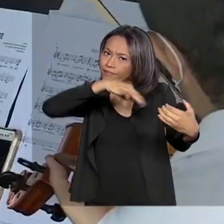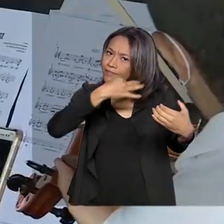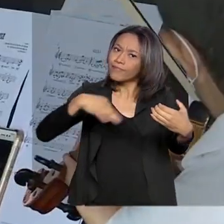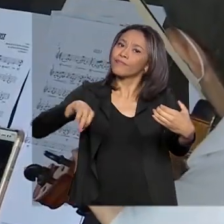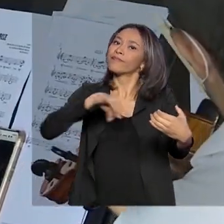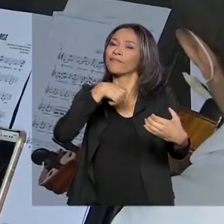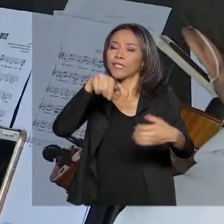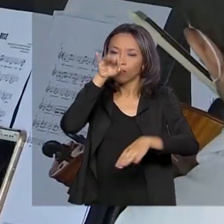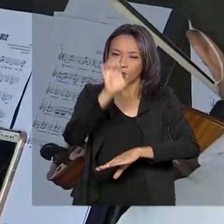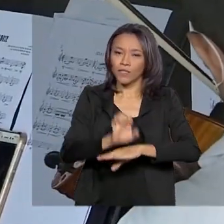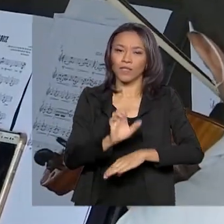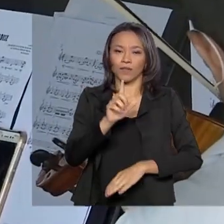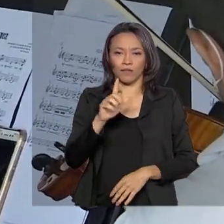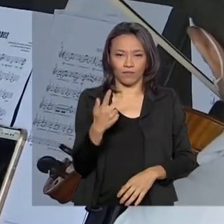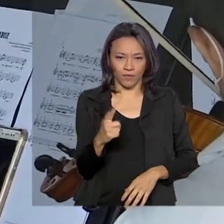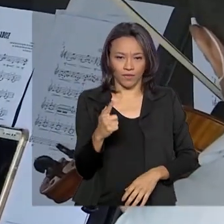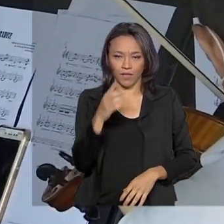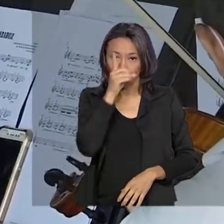Goiás neste domingo.